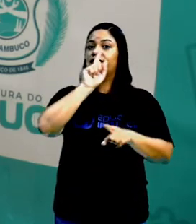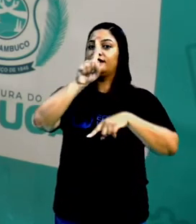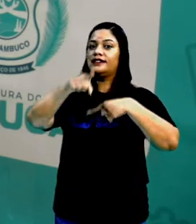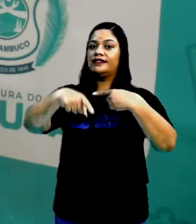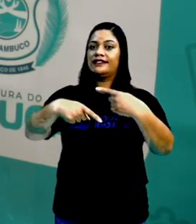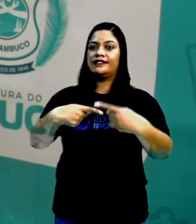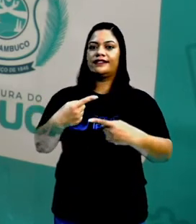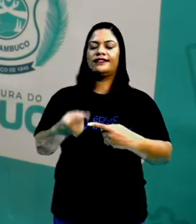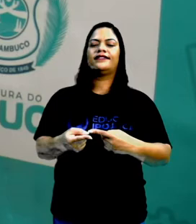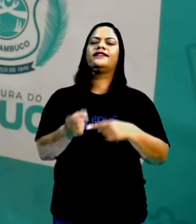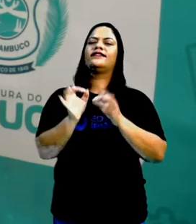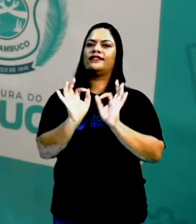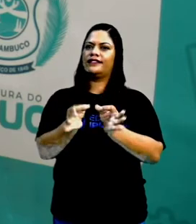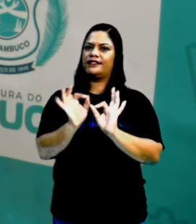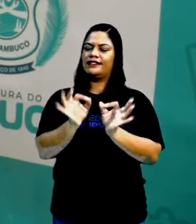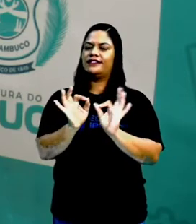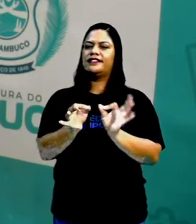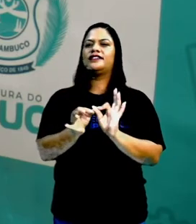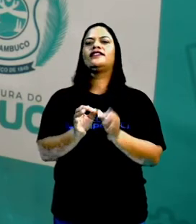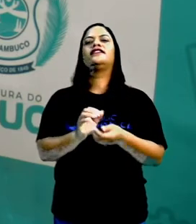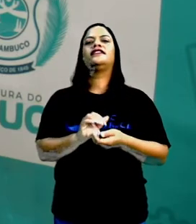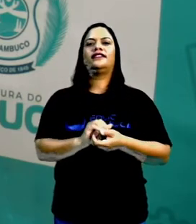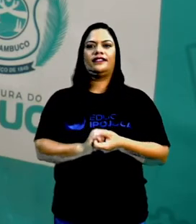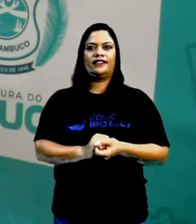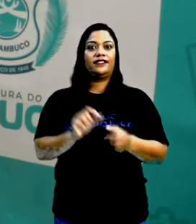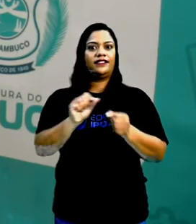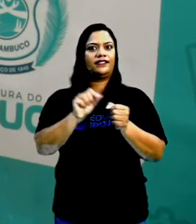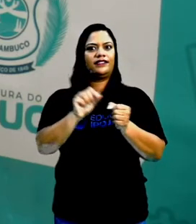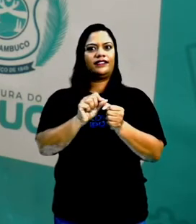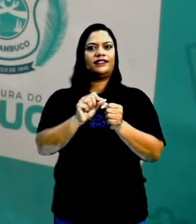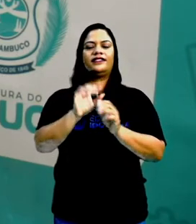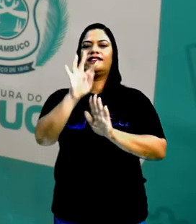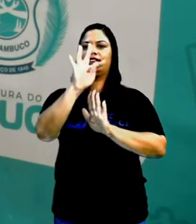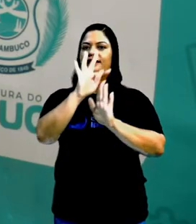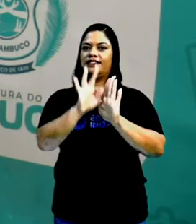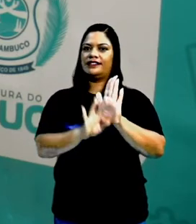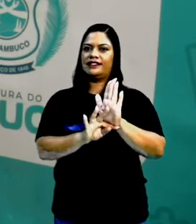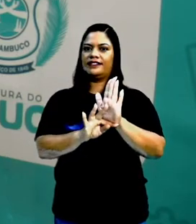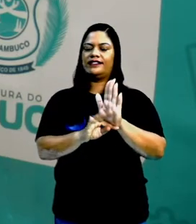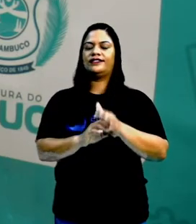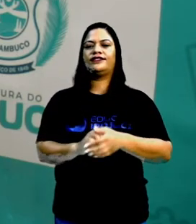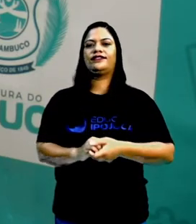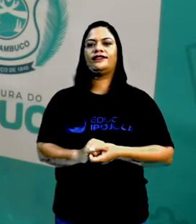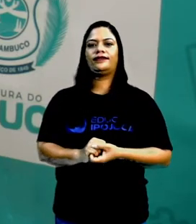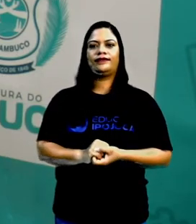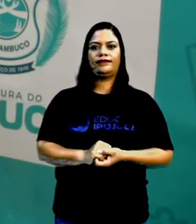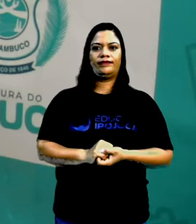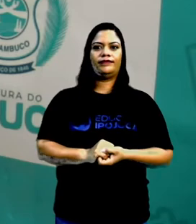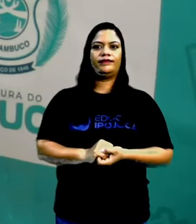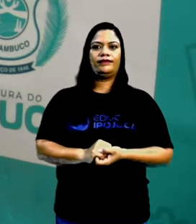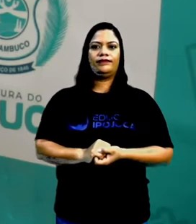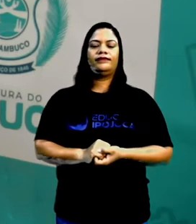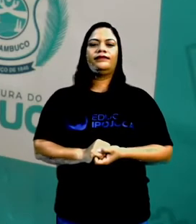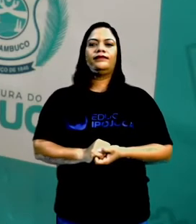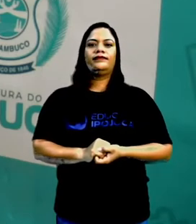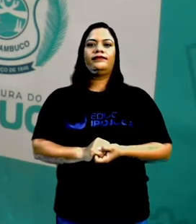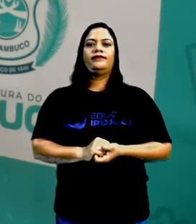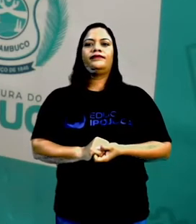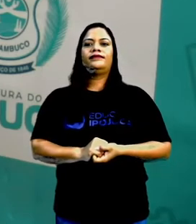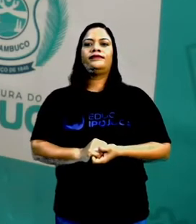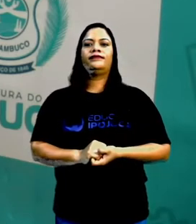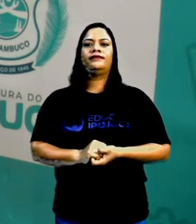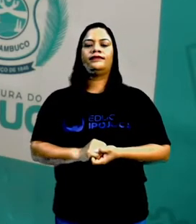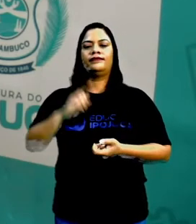Com certeza Irá chegar A produção De texto Como ele vê aqui Teve a ideia central Que era a produção